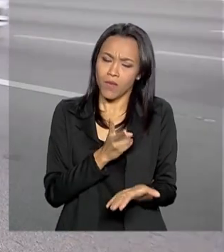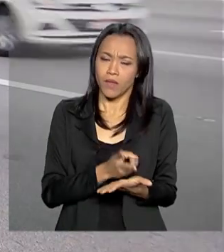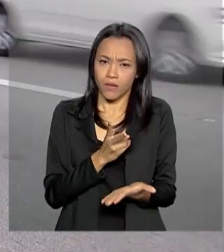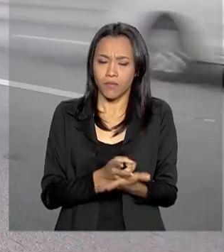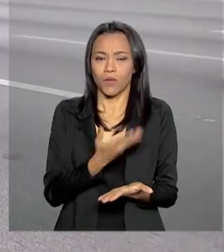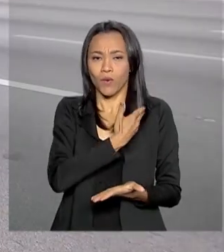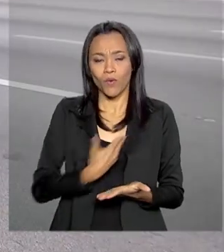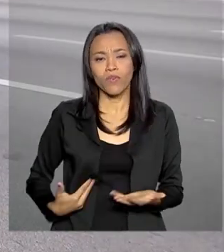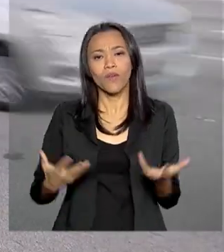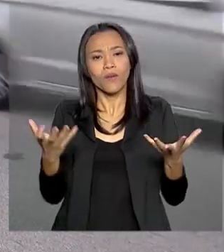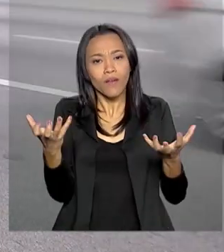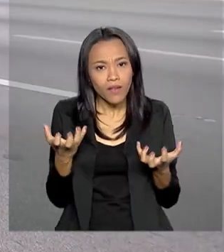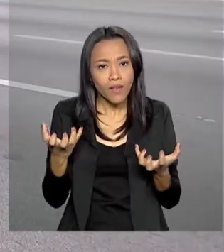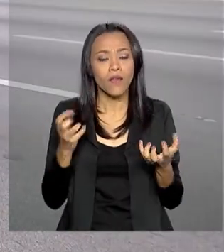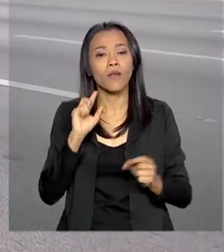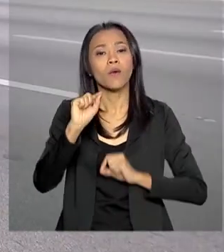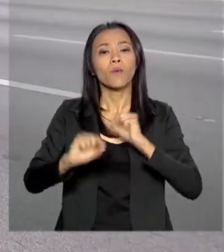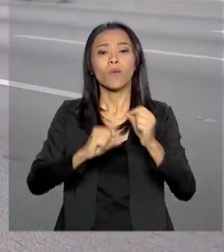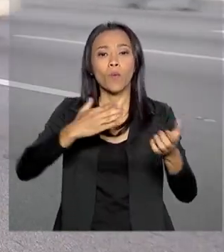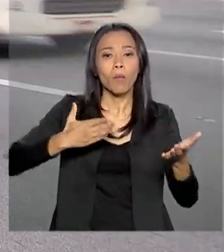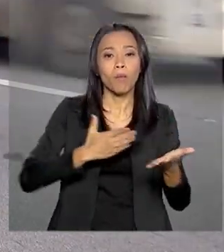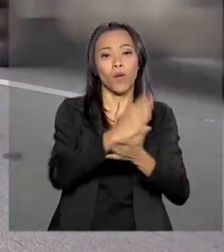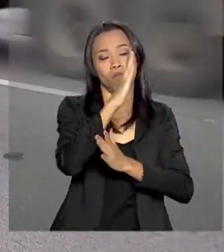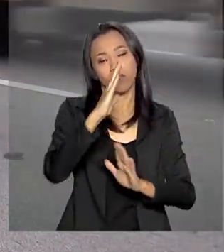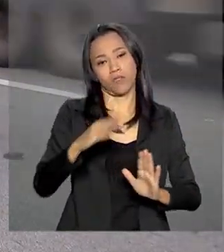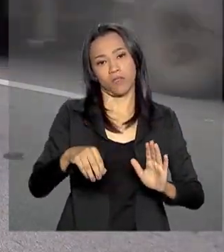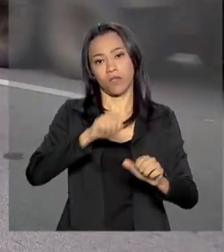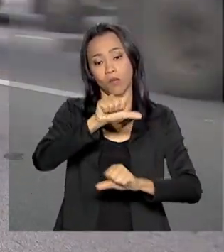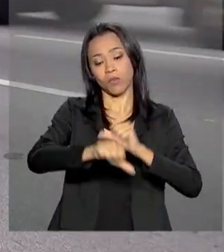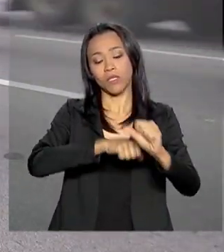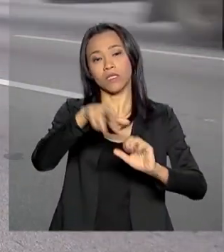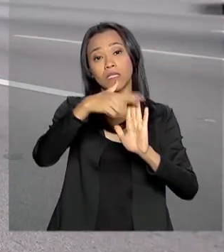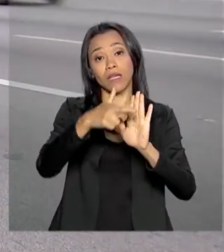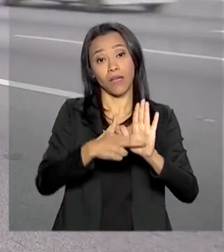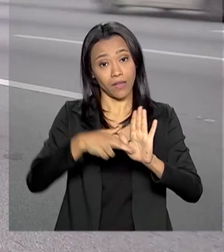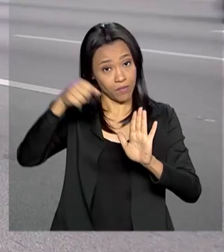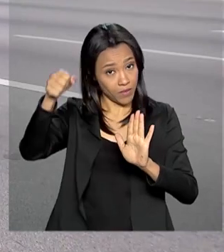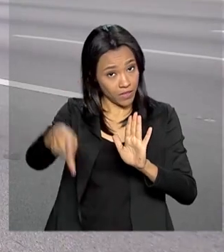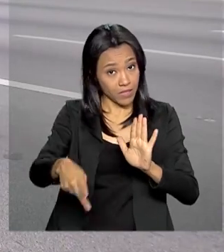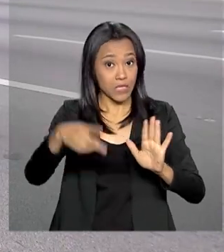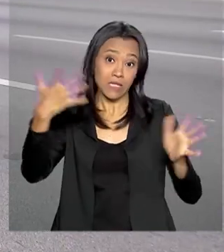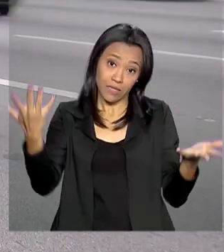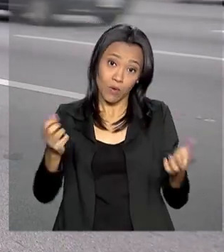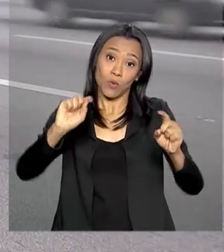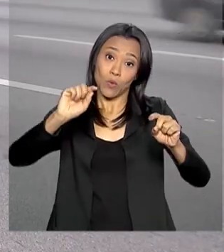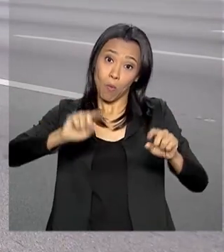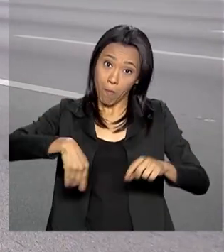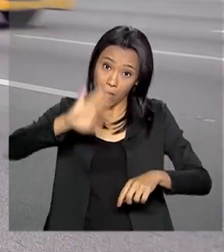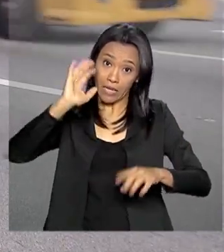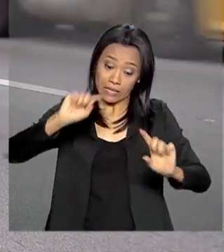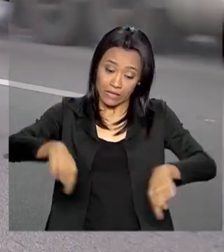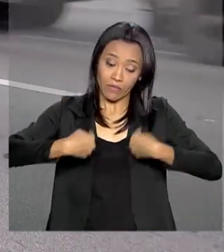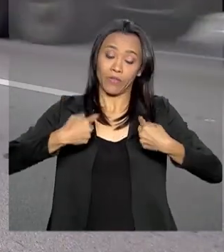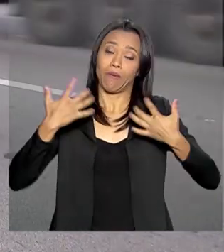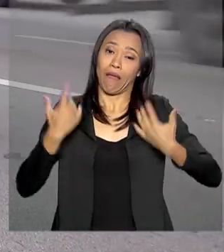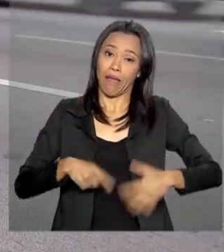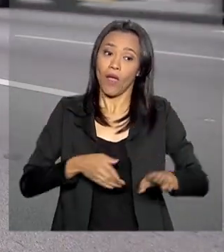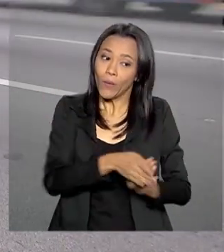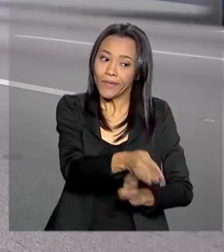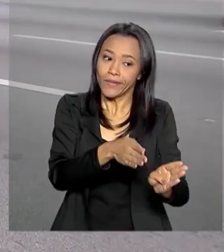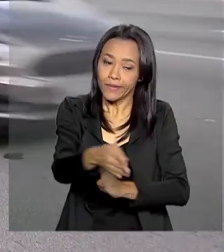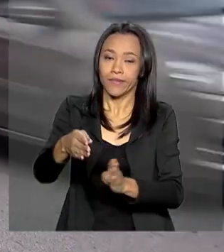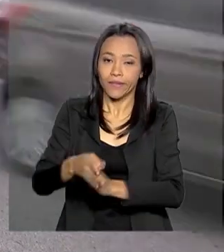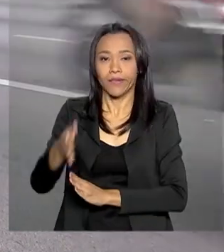pretende obter com a aprovação da reforma da Previdência. O maior desafio, obviamente, é a educação dos